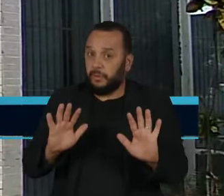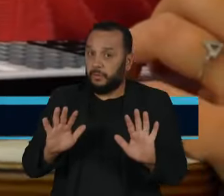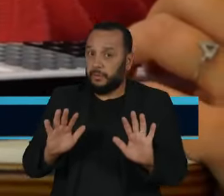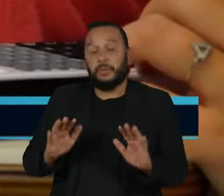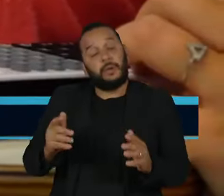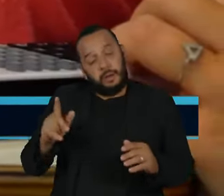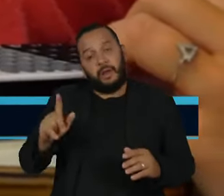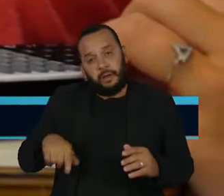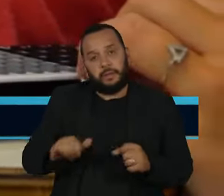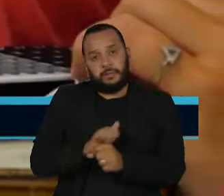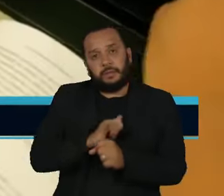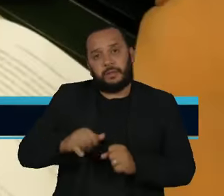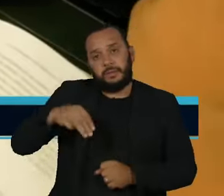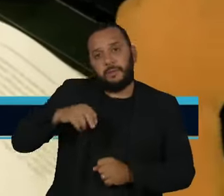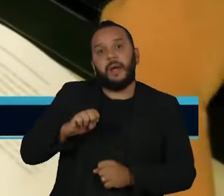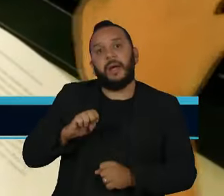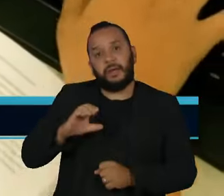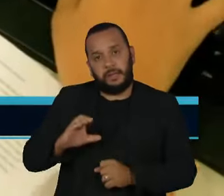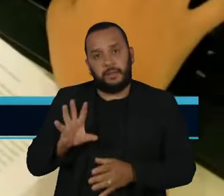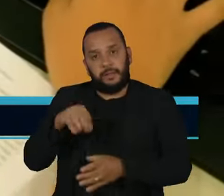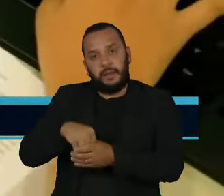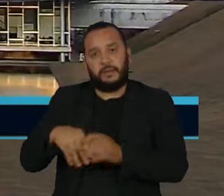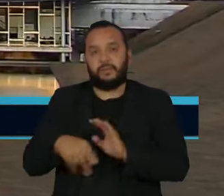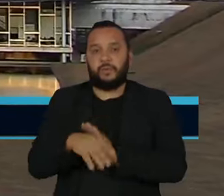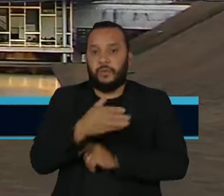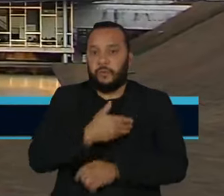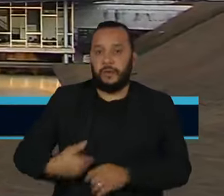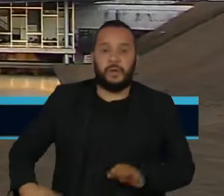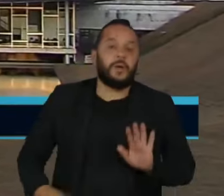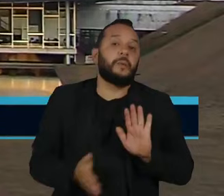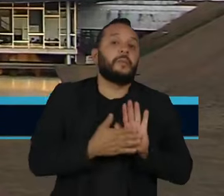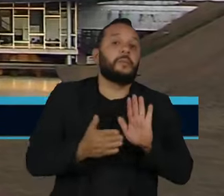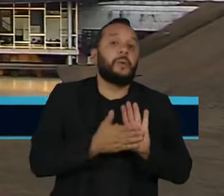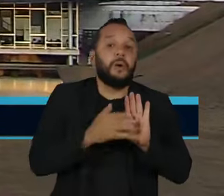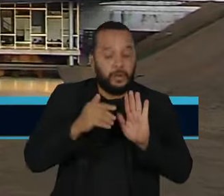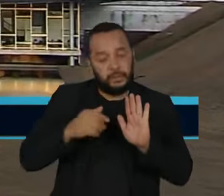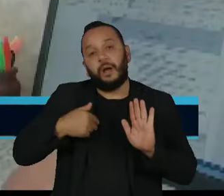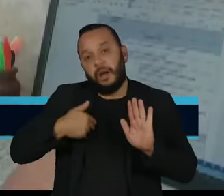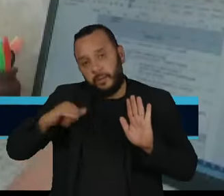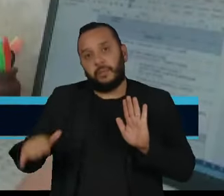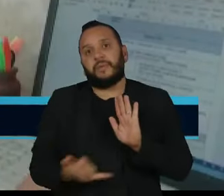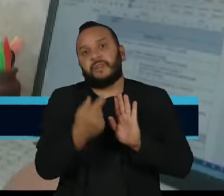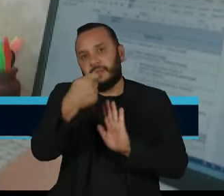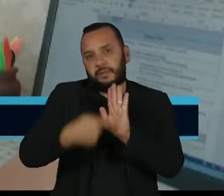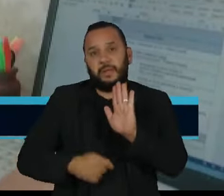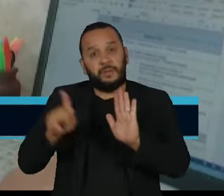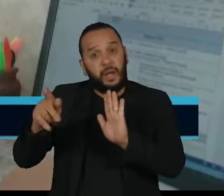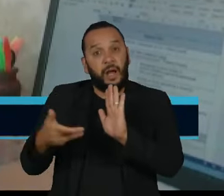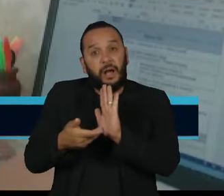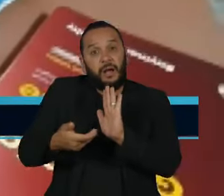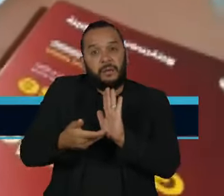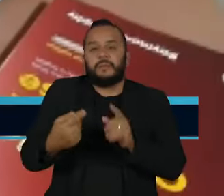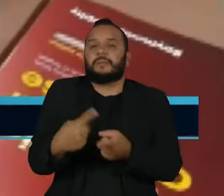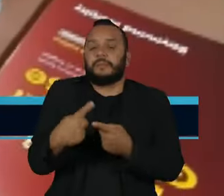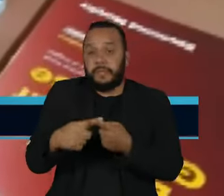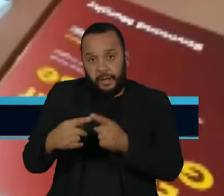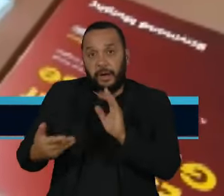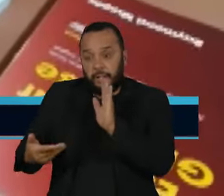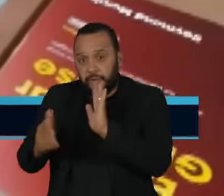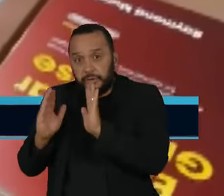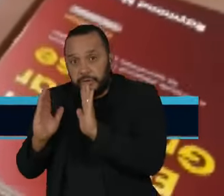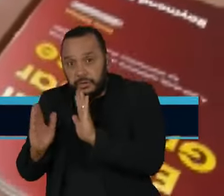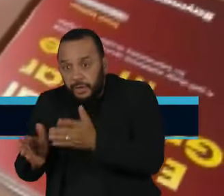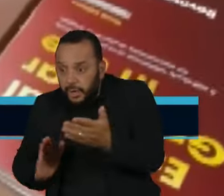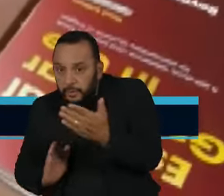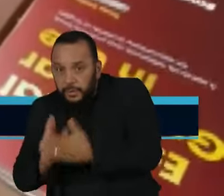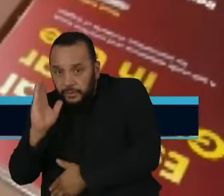governo. A proposta atual deve aproveitar o texto parado na Câmara dos deputados, uma vez que ele já passou pelas comissões de